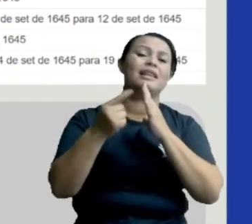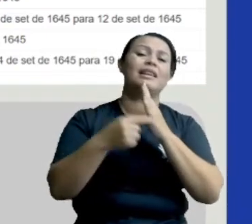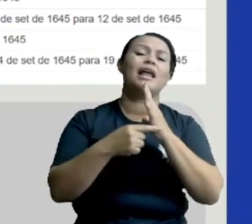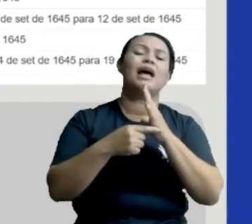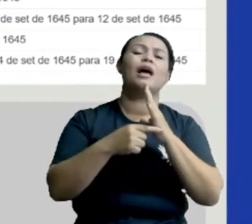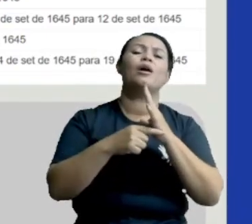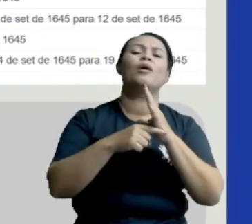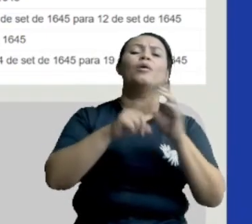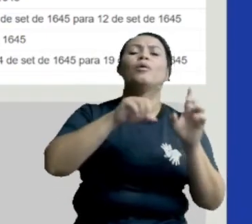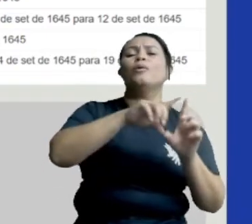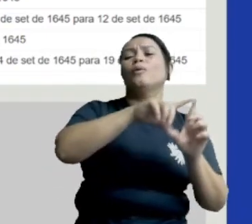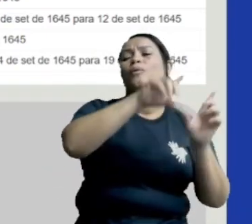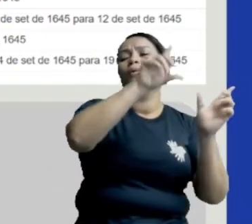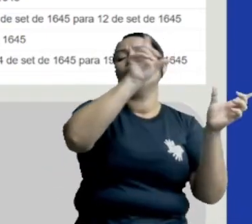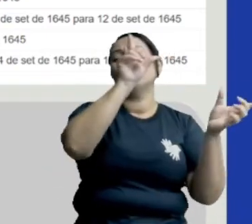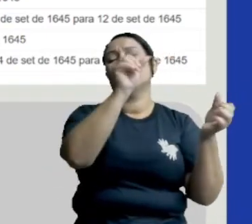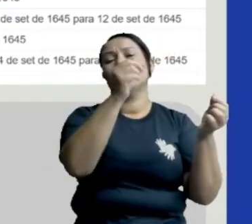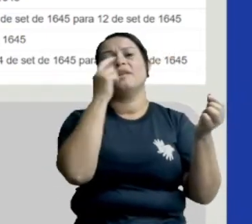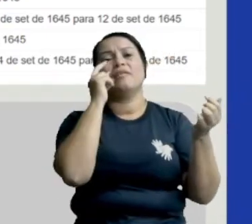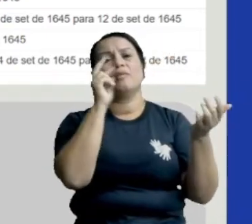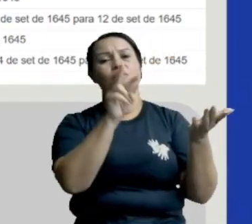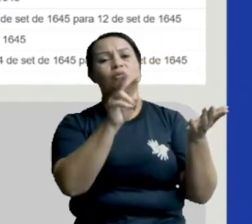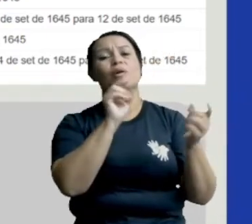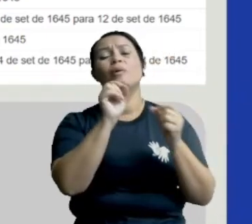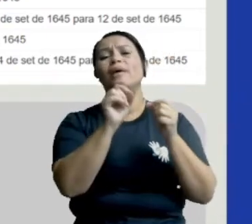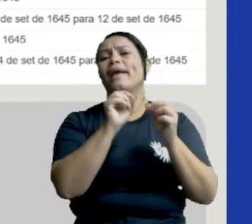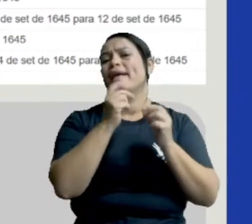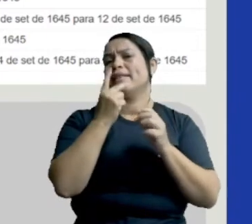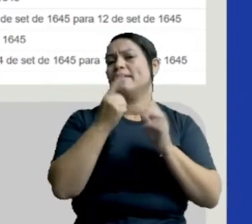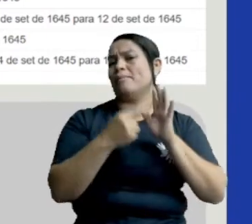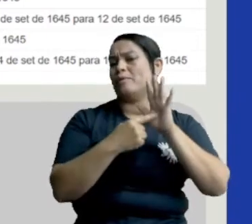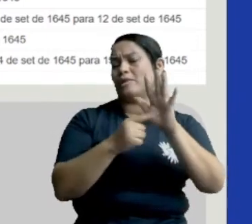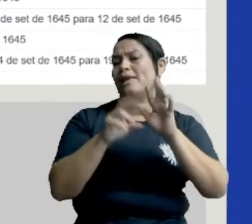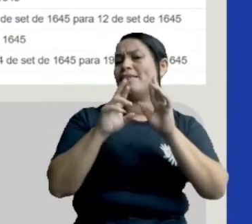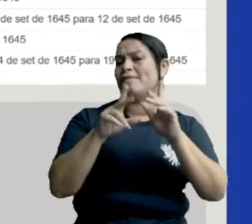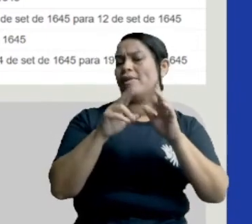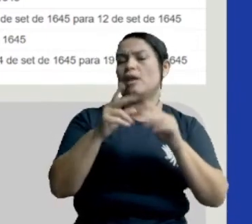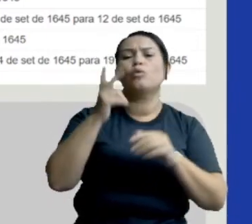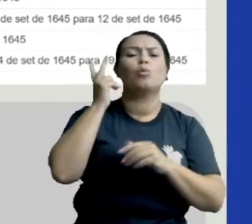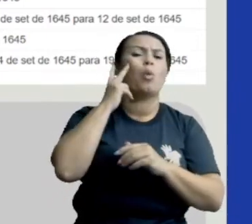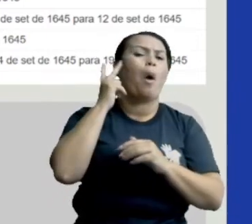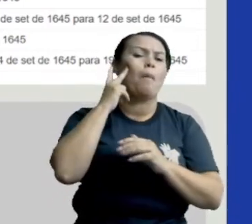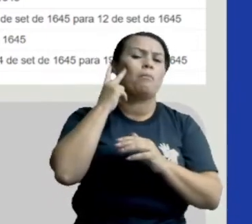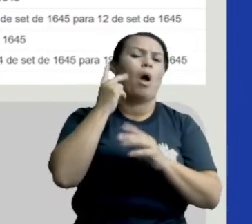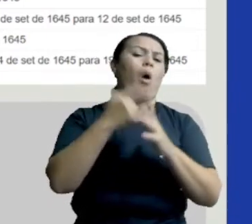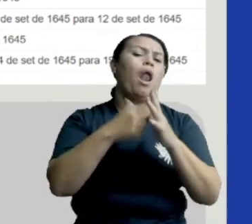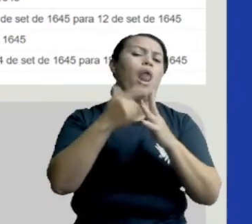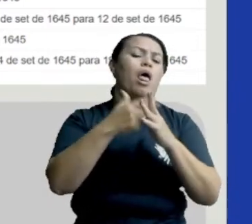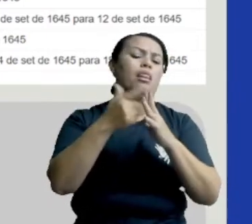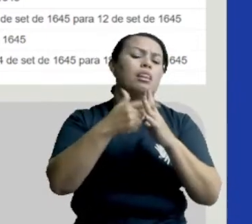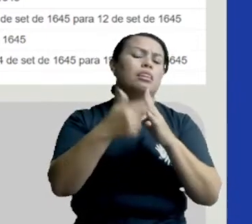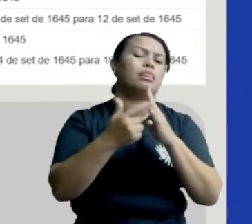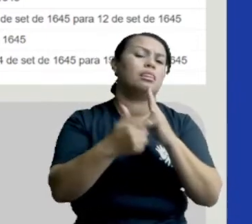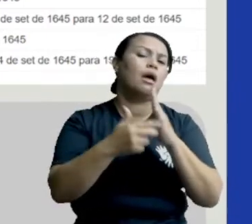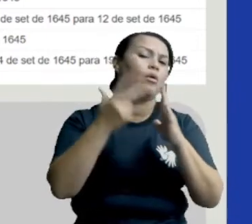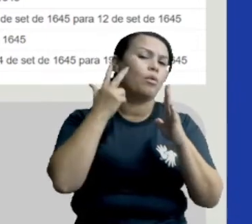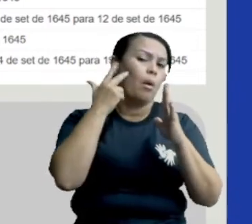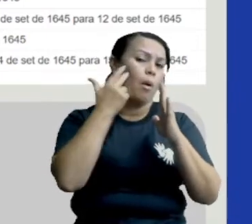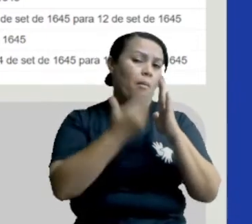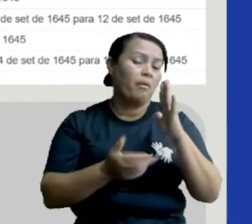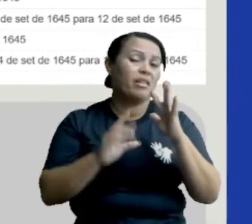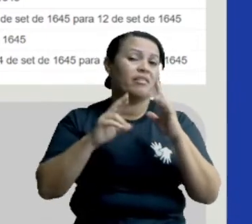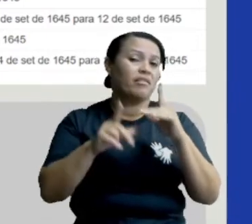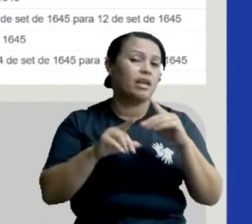Lembrando que o calendário lunar, ele é diferente do calendário normal, tá certo? No calendário lunar, só